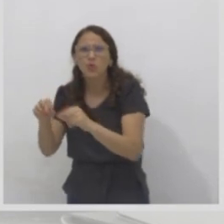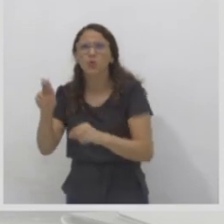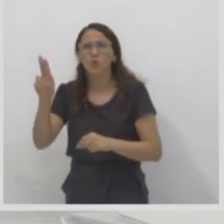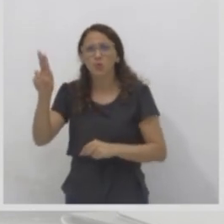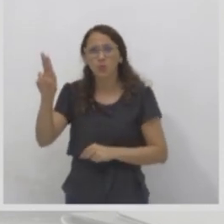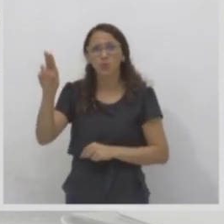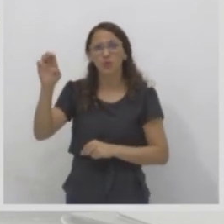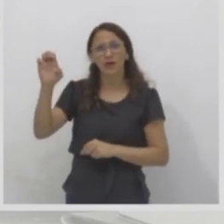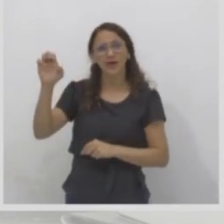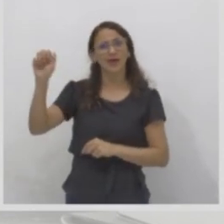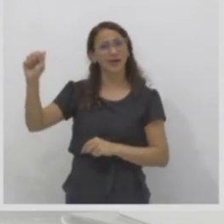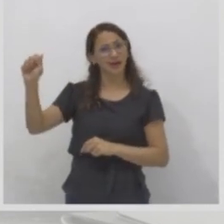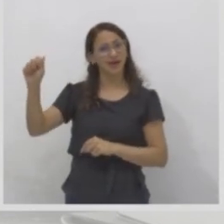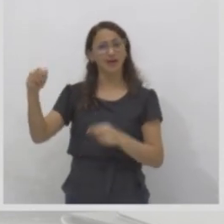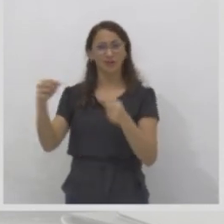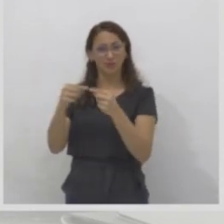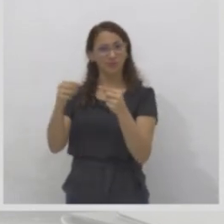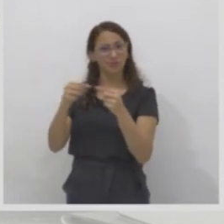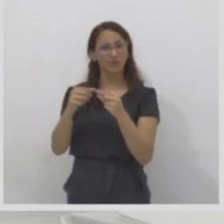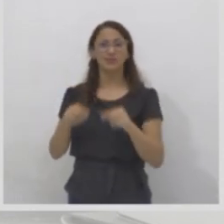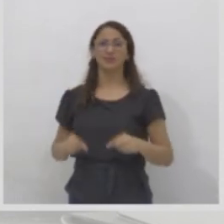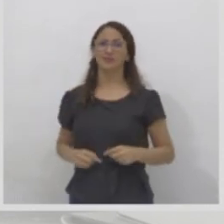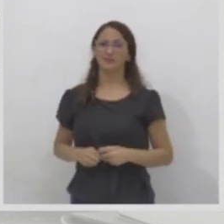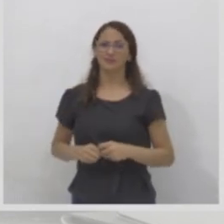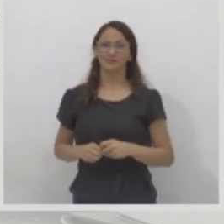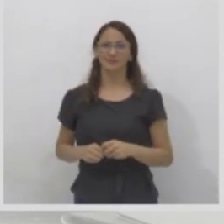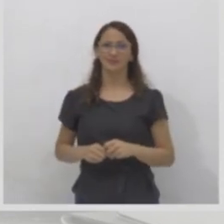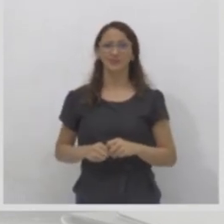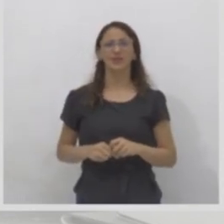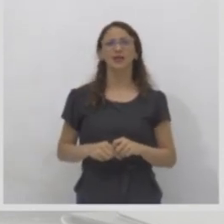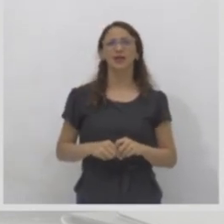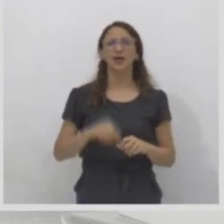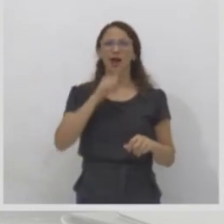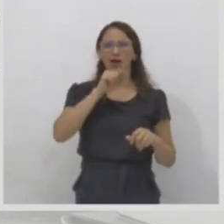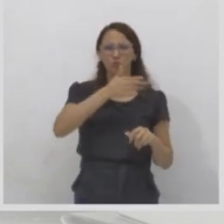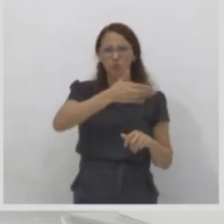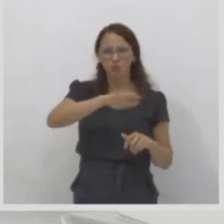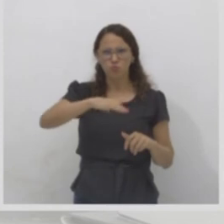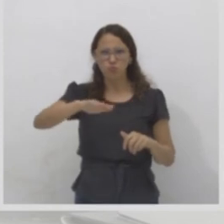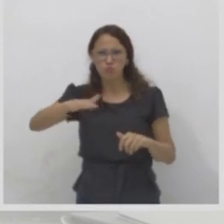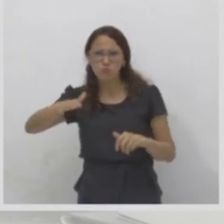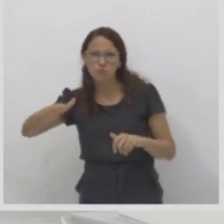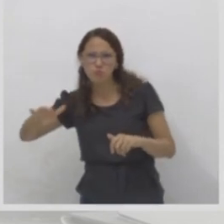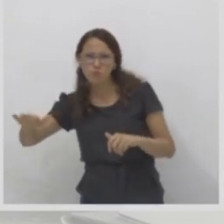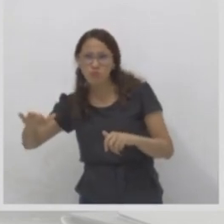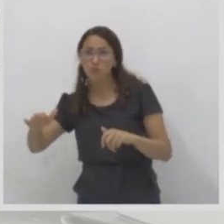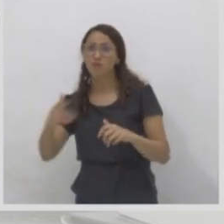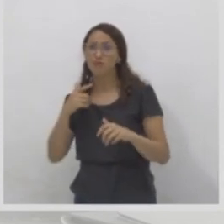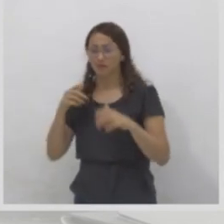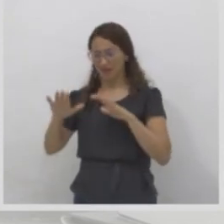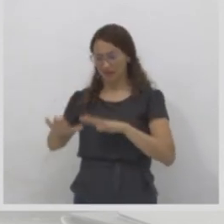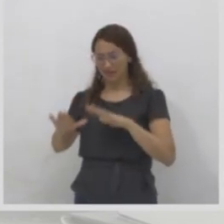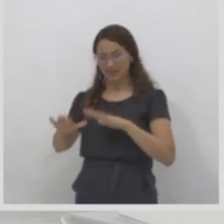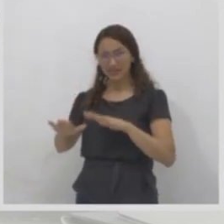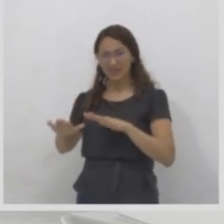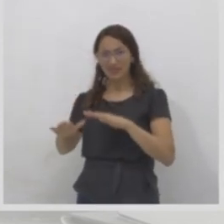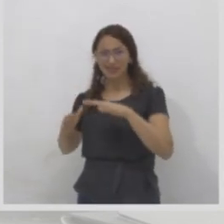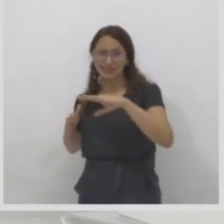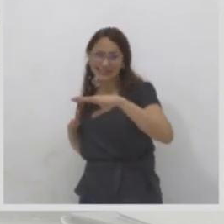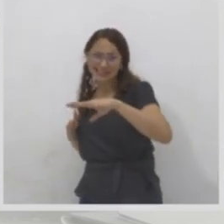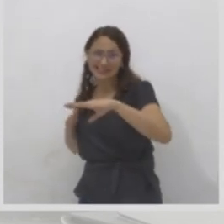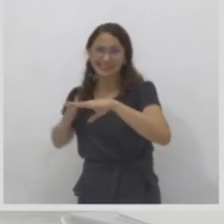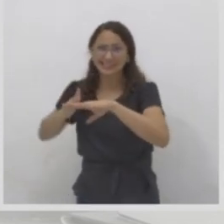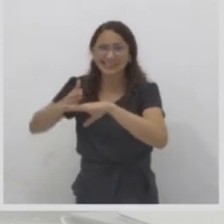Europeia. Então são pessoas que estão morrendo no mar Mediterrâneo tentando entrar onde? Tentando entrar